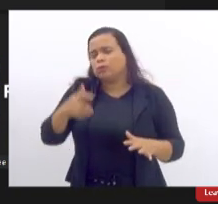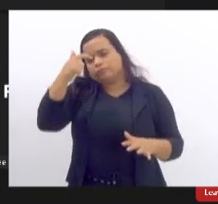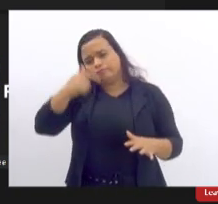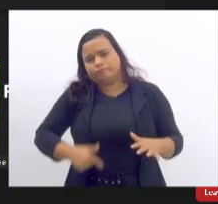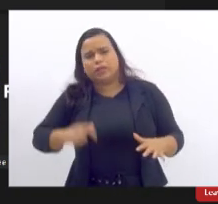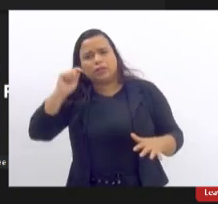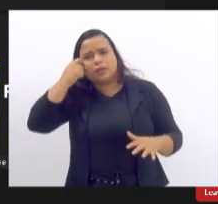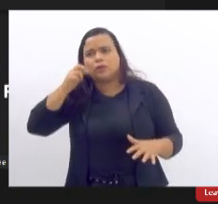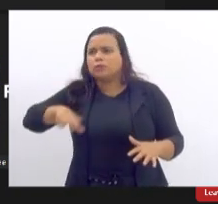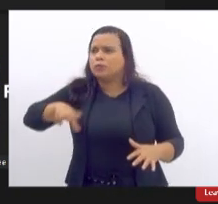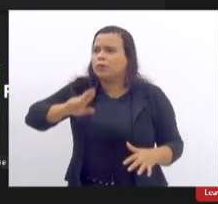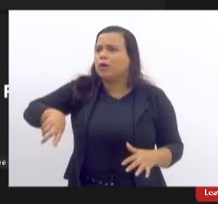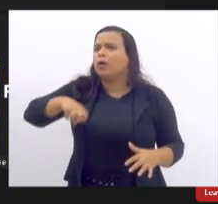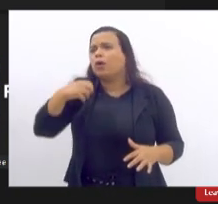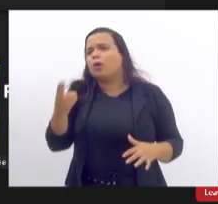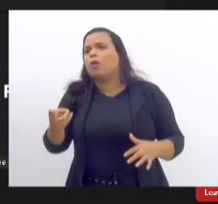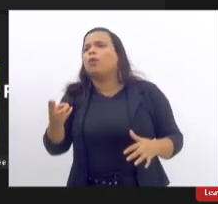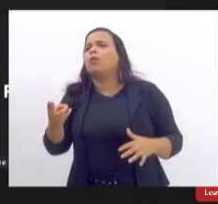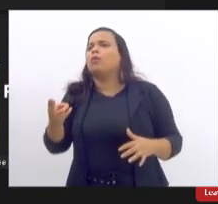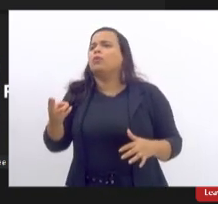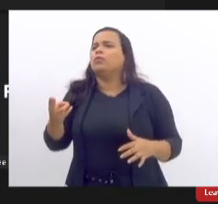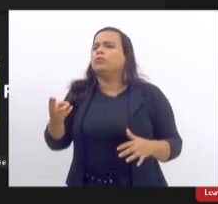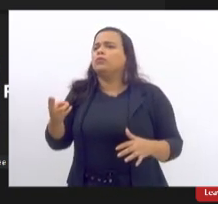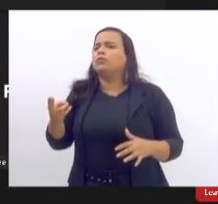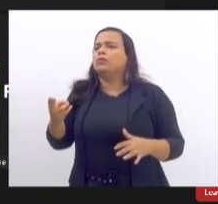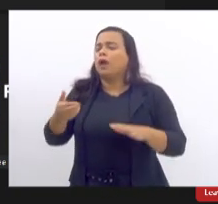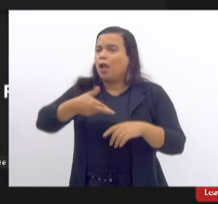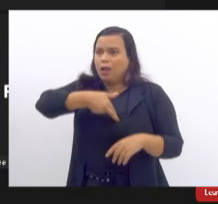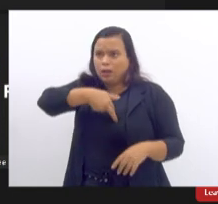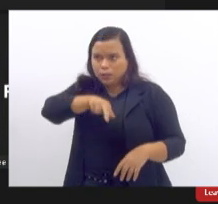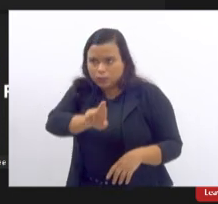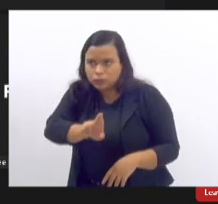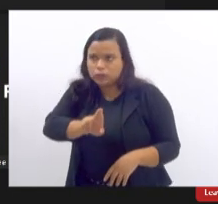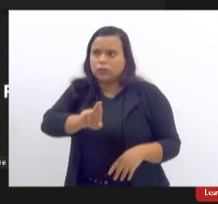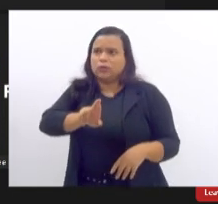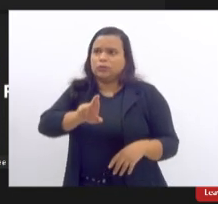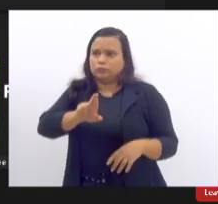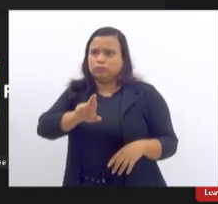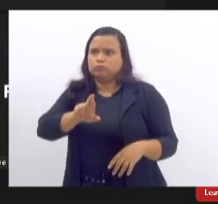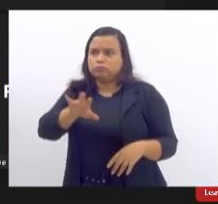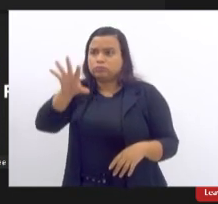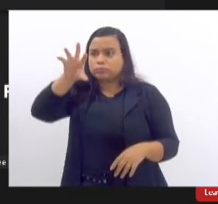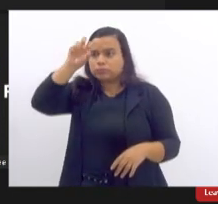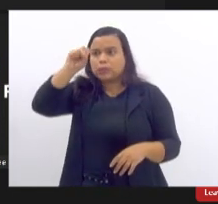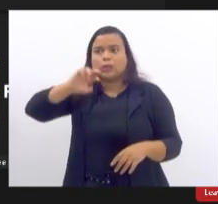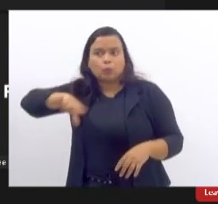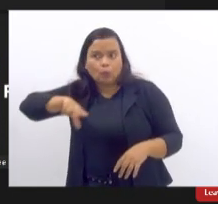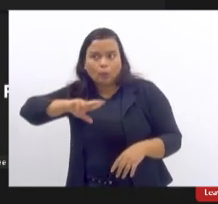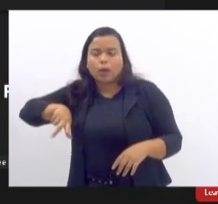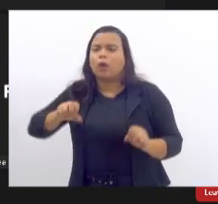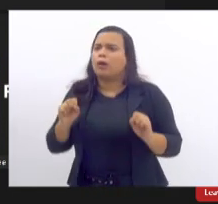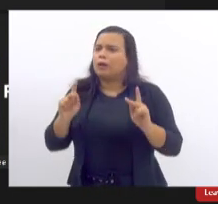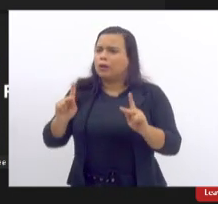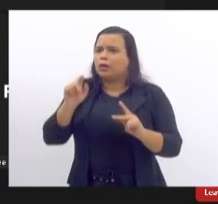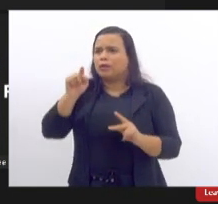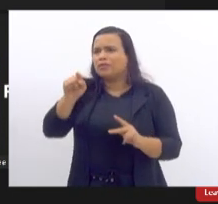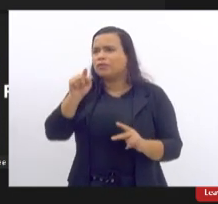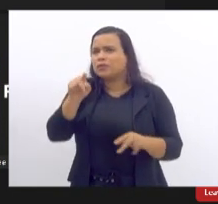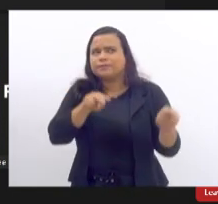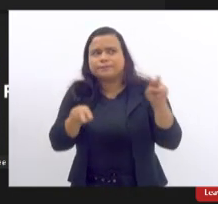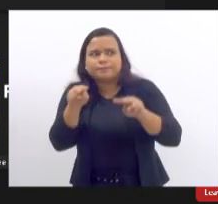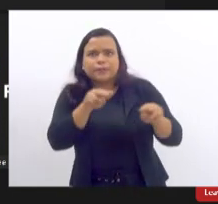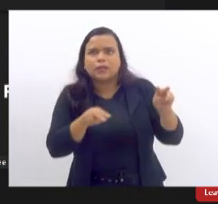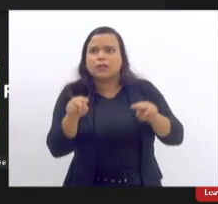danbrada ou não é transexual você está vivendo uma realidade extraterrestre